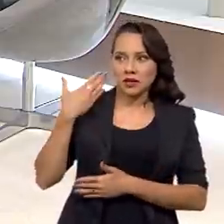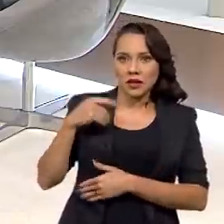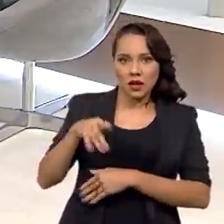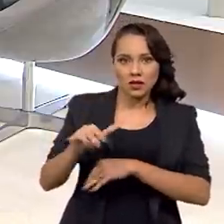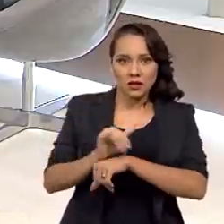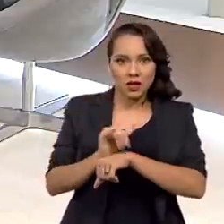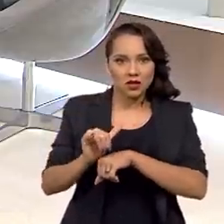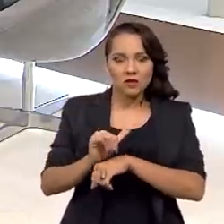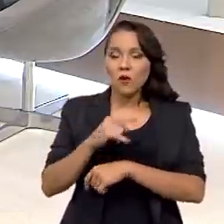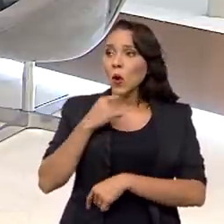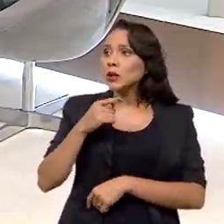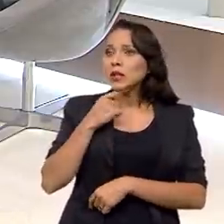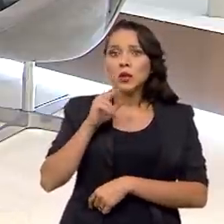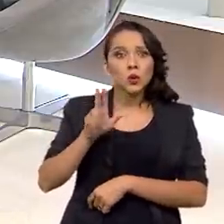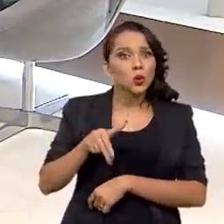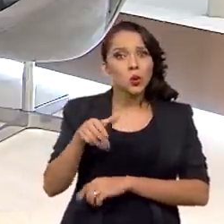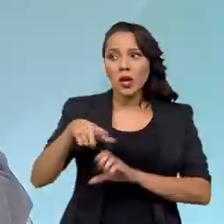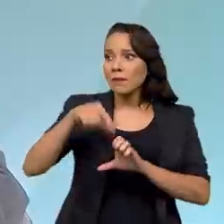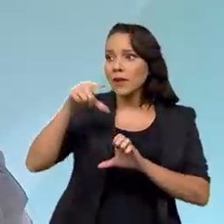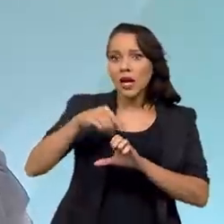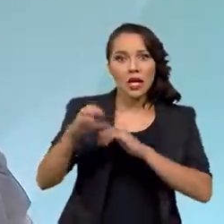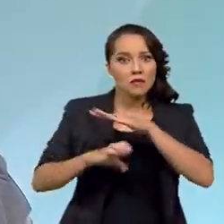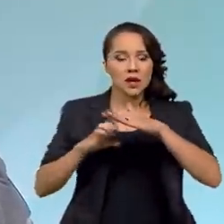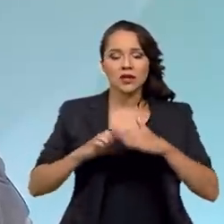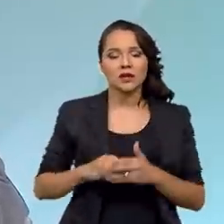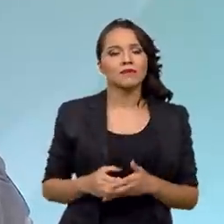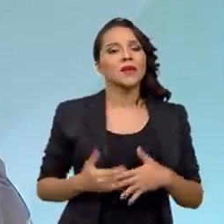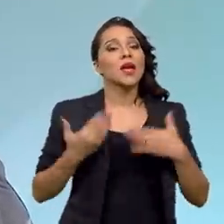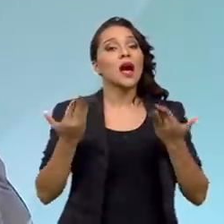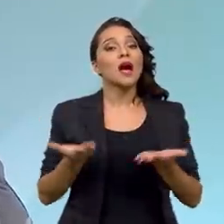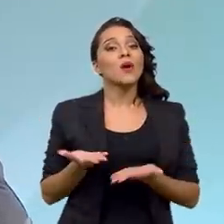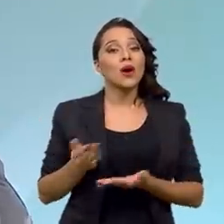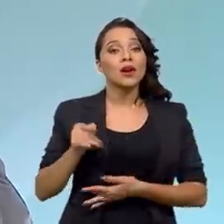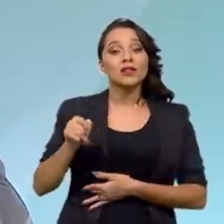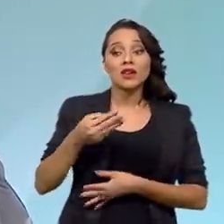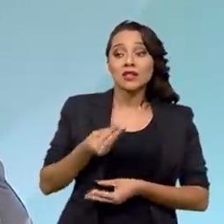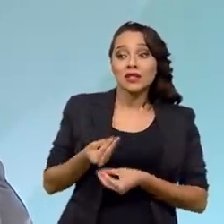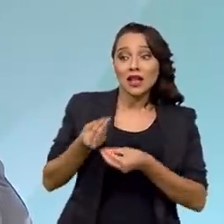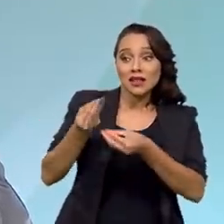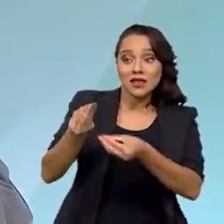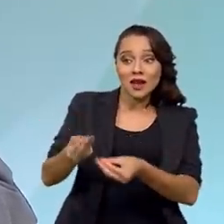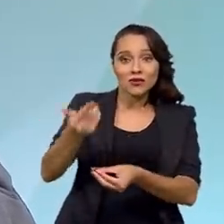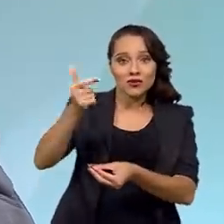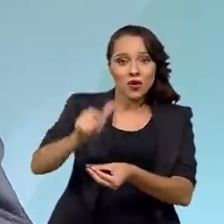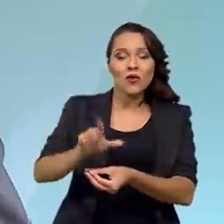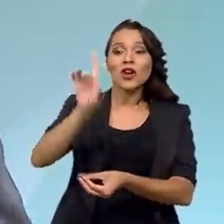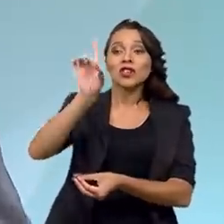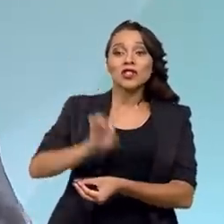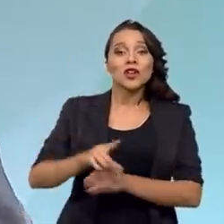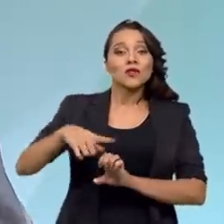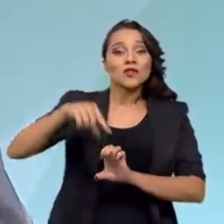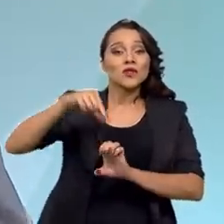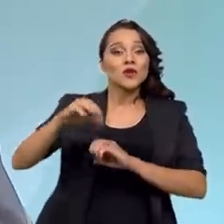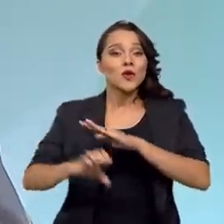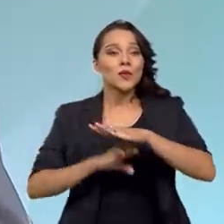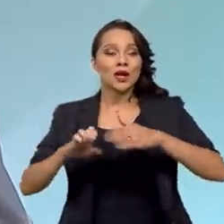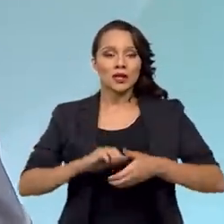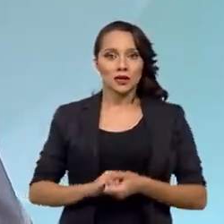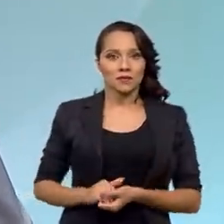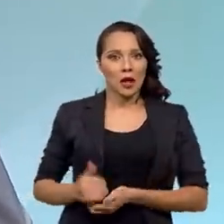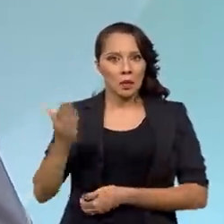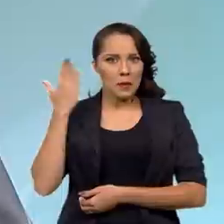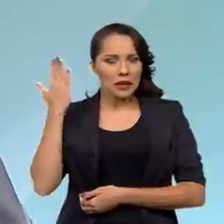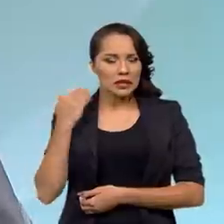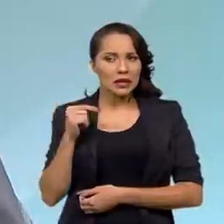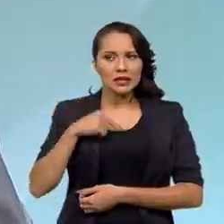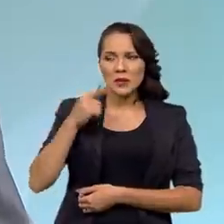medida não conseguia nunca mais empreender. Nós estamos devolvendo ao brasileiro o direito de empreender. Antes ele